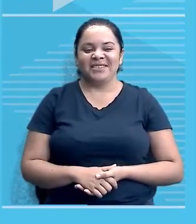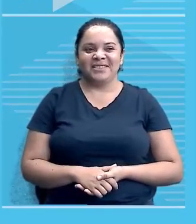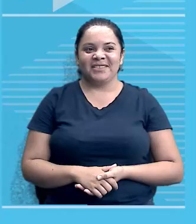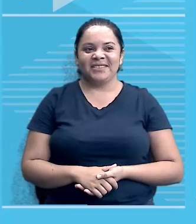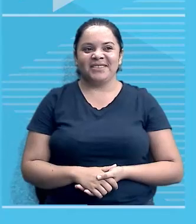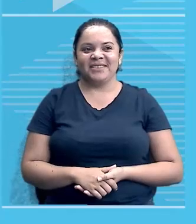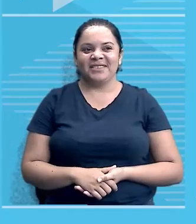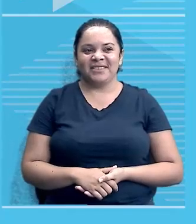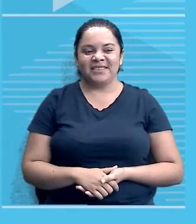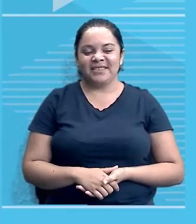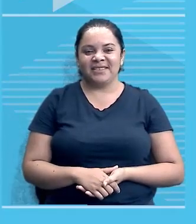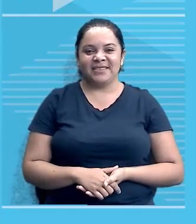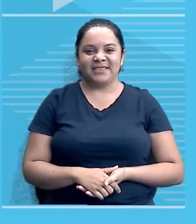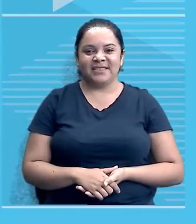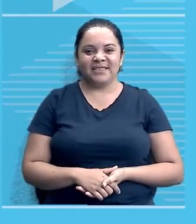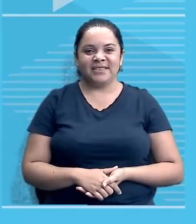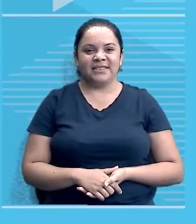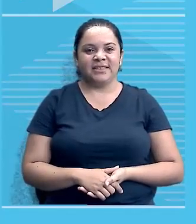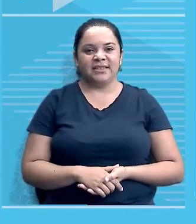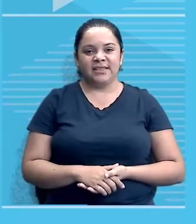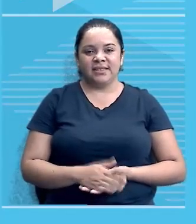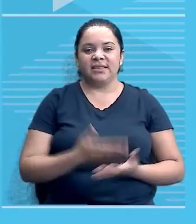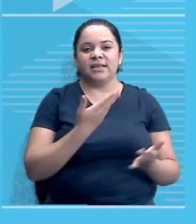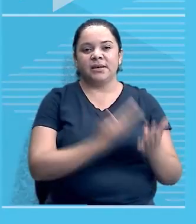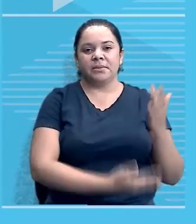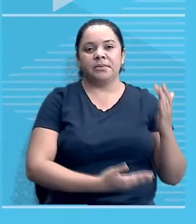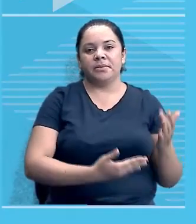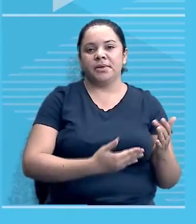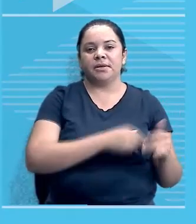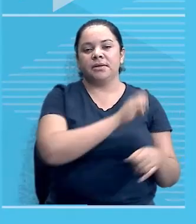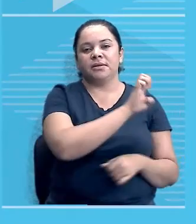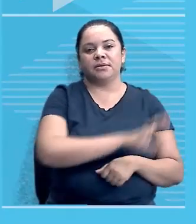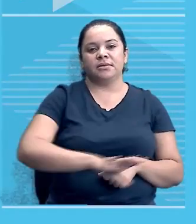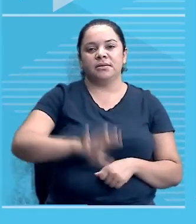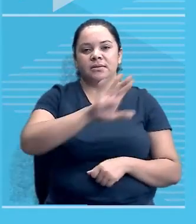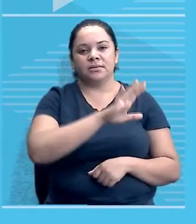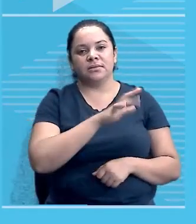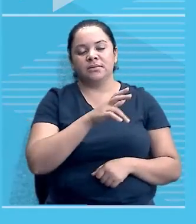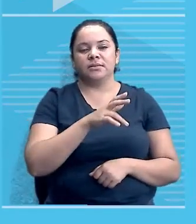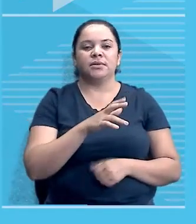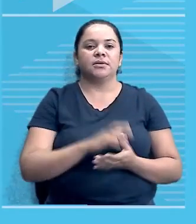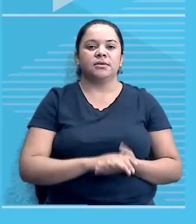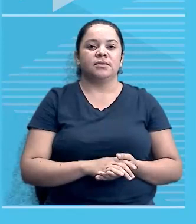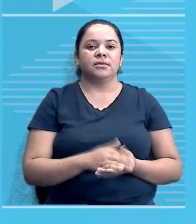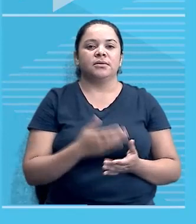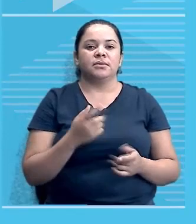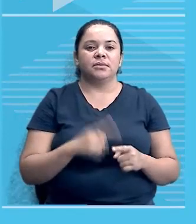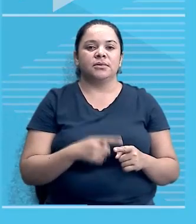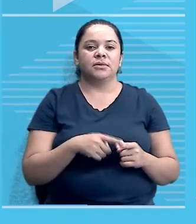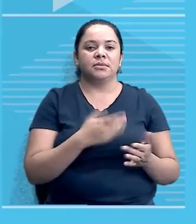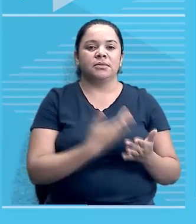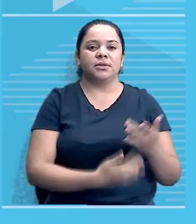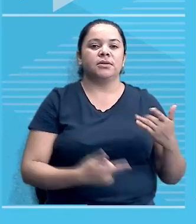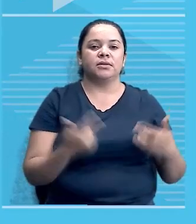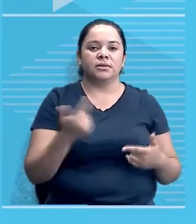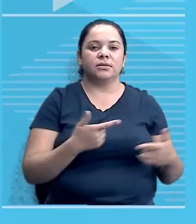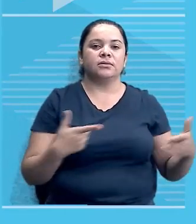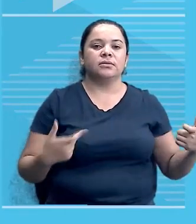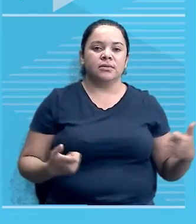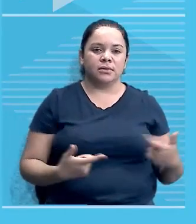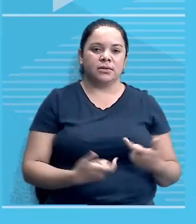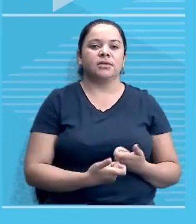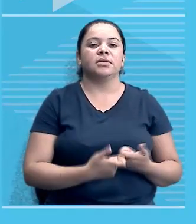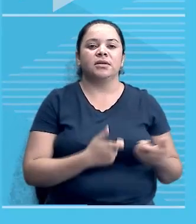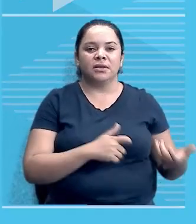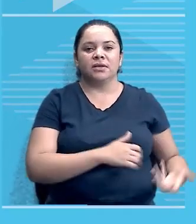outros. Ou seja, desgraça dos europeus, arrasado com a Segunda Guerra Mundial, alegria de quem? Alegria